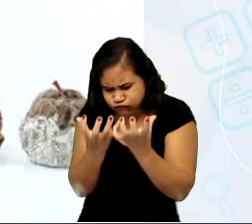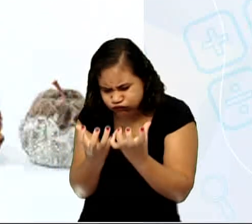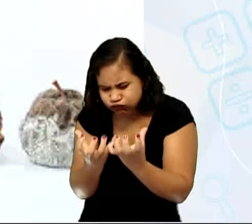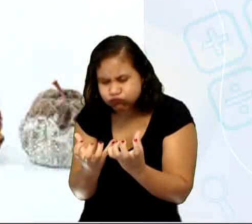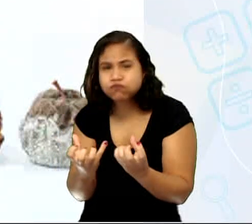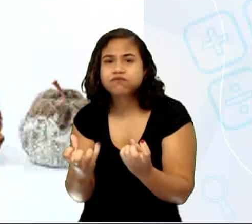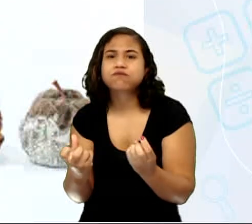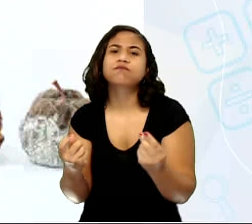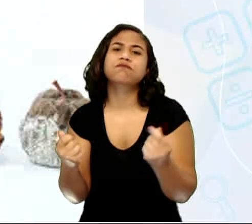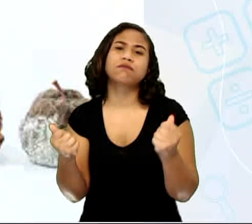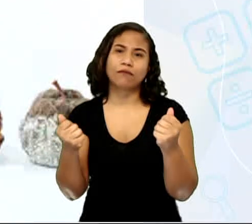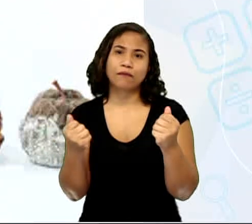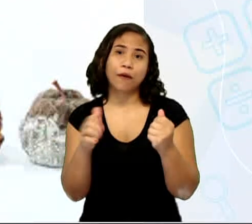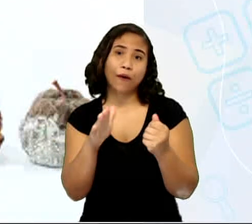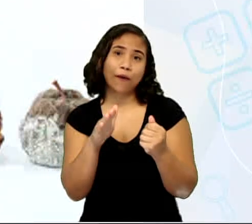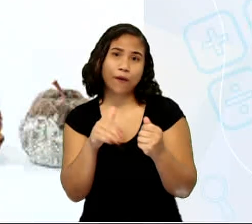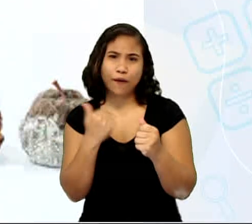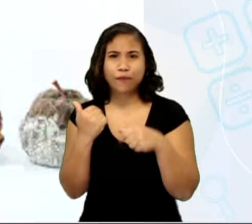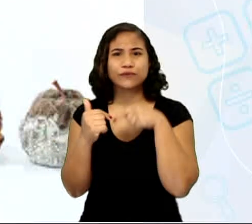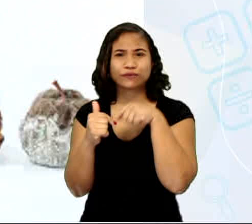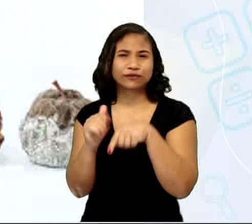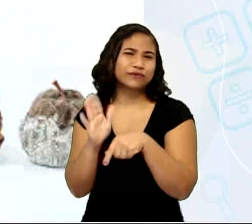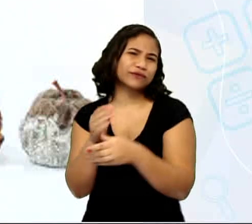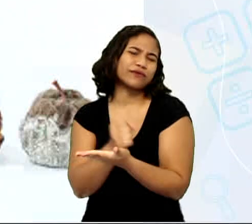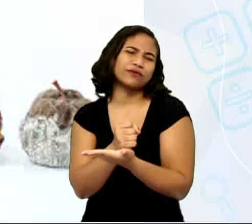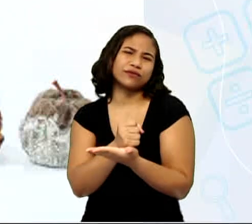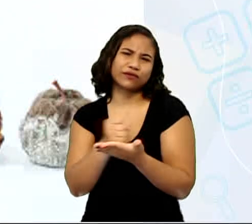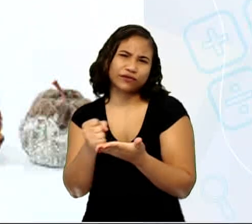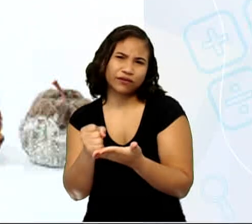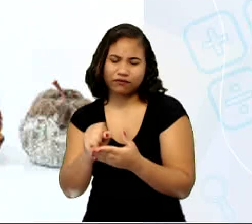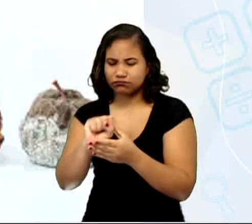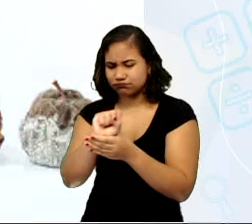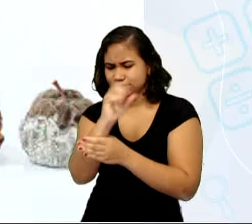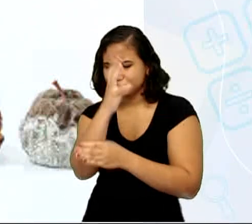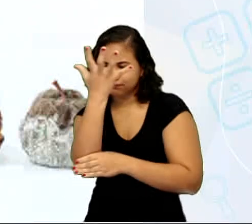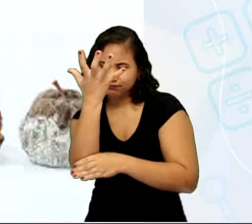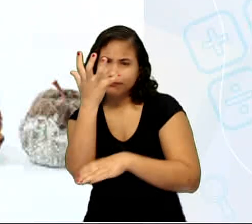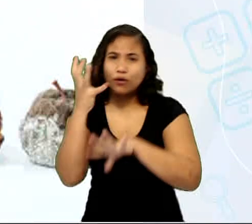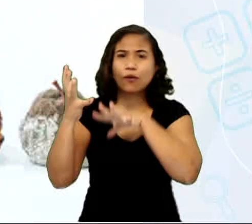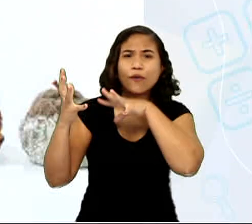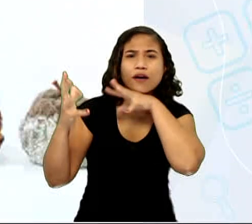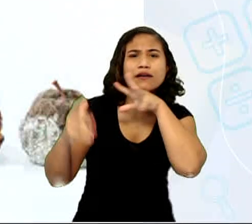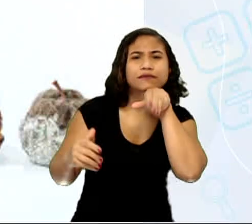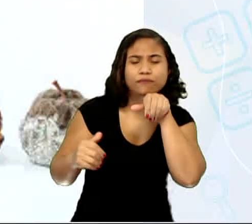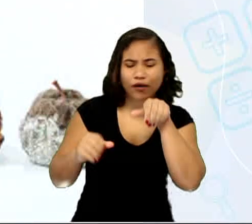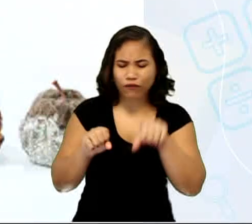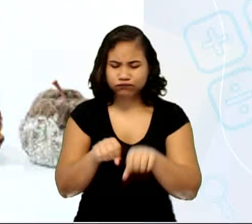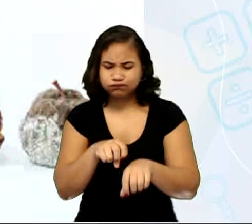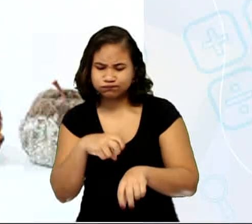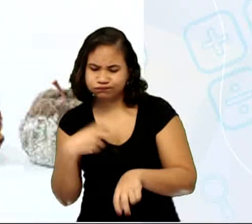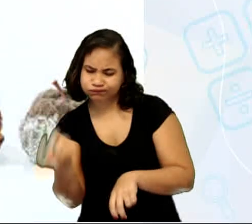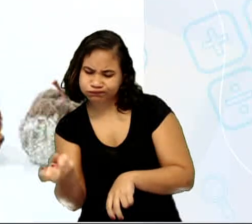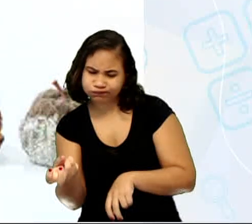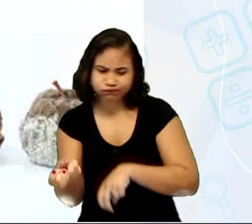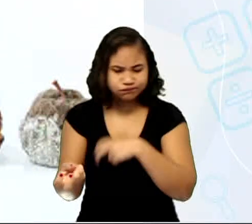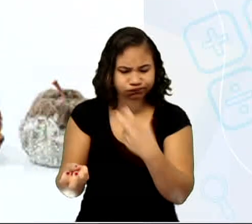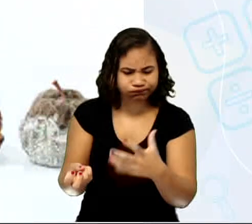matéria morta. Quando animais vegetais morrem, os